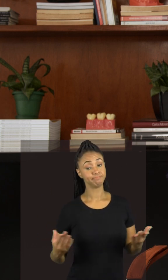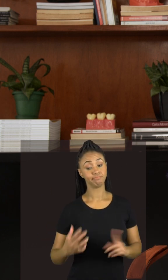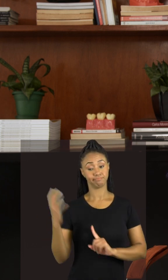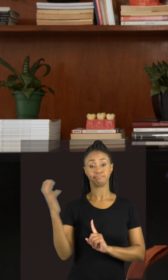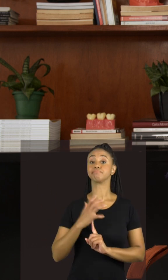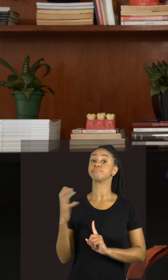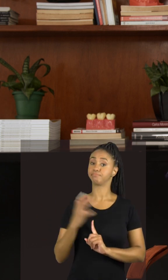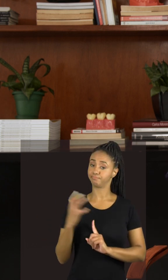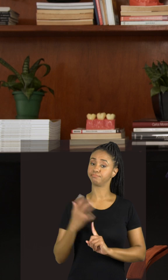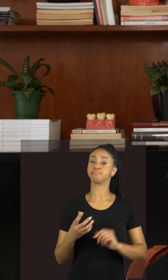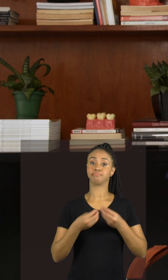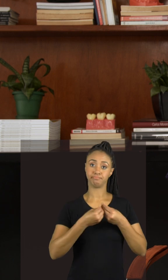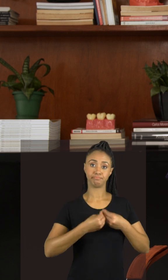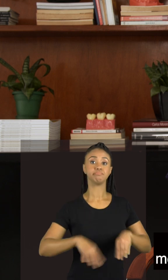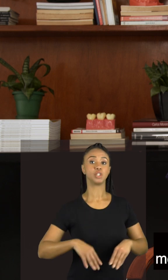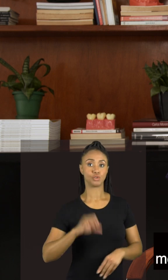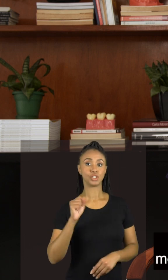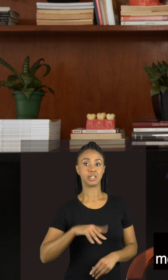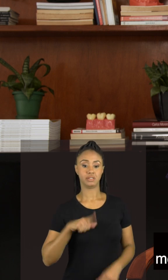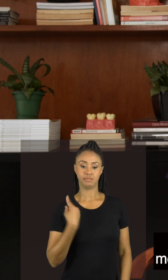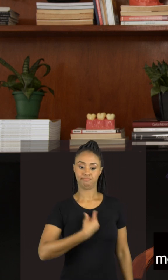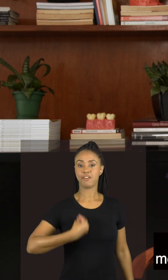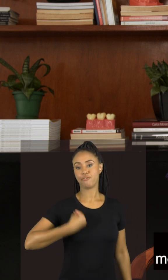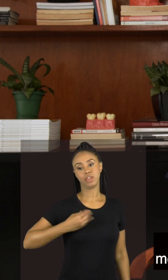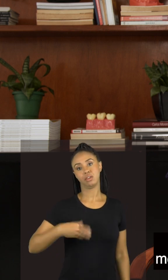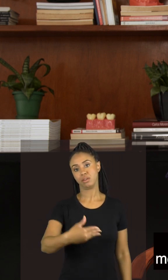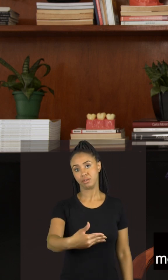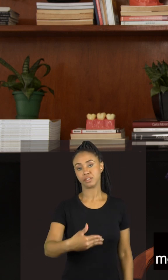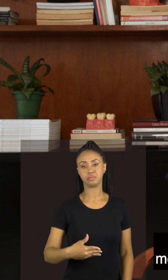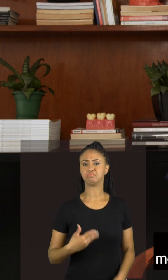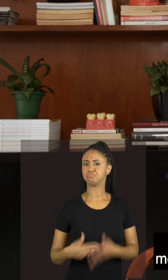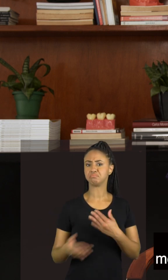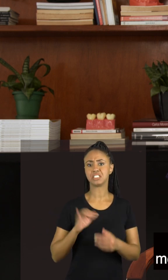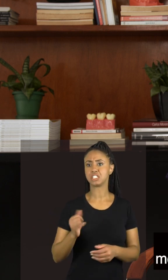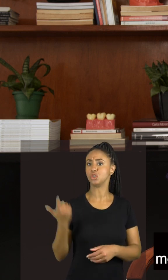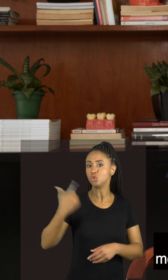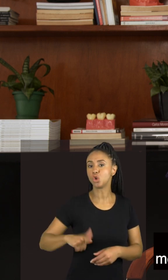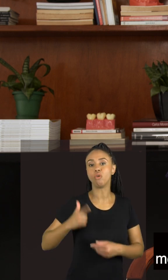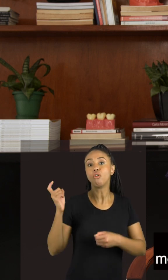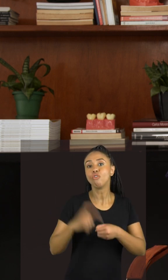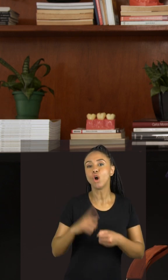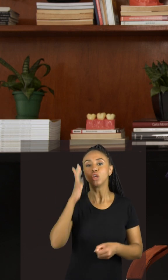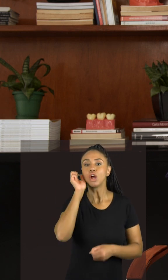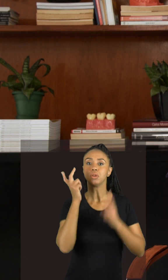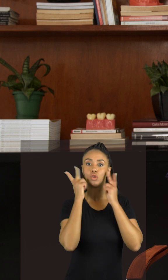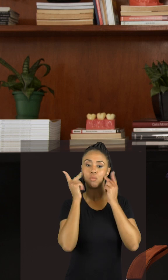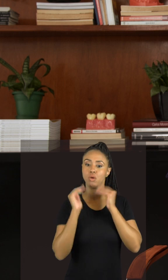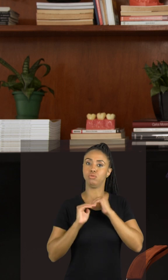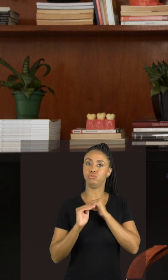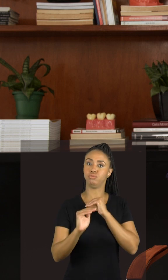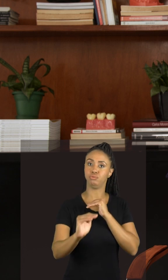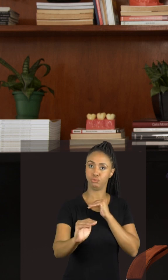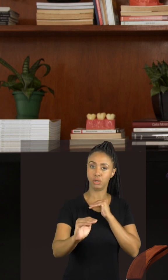impactos no nosso dia a dia, mesmo a gente voltando a dormir, tendo uma